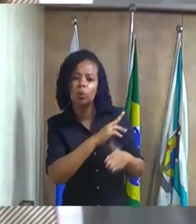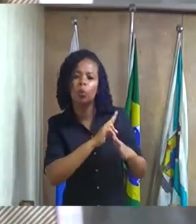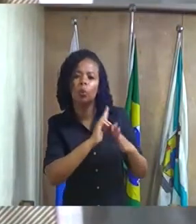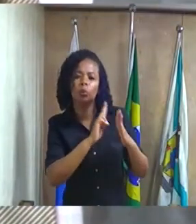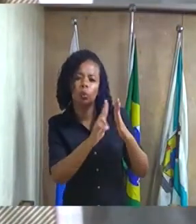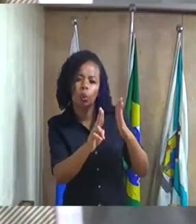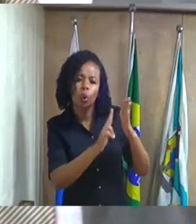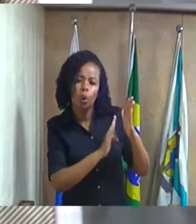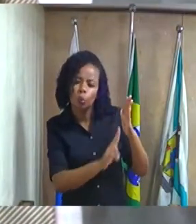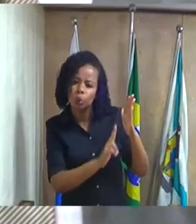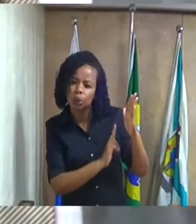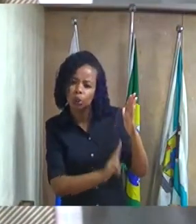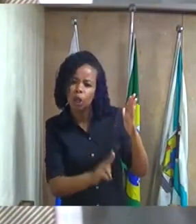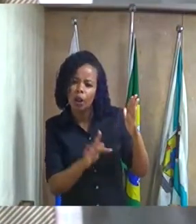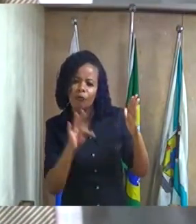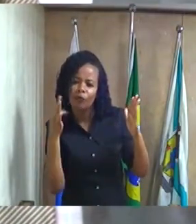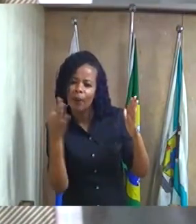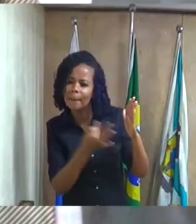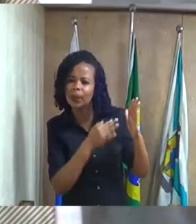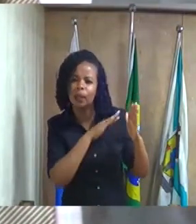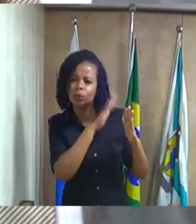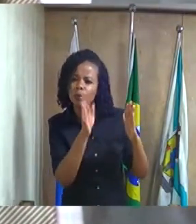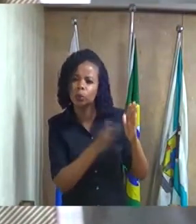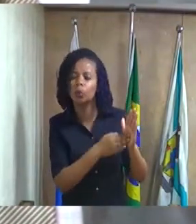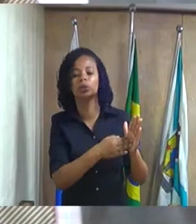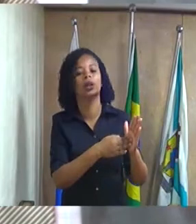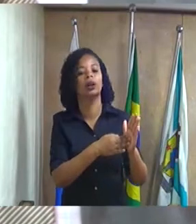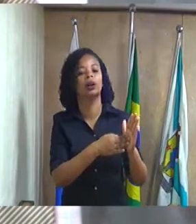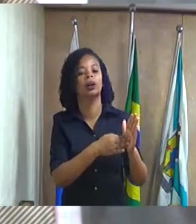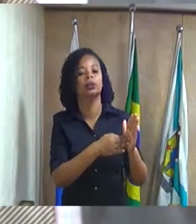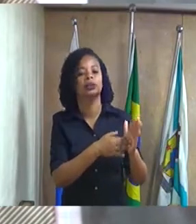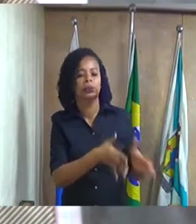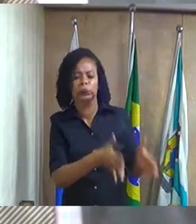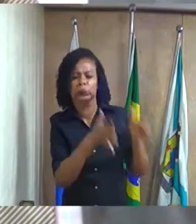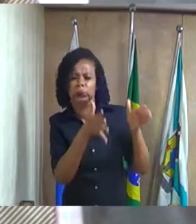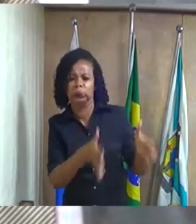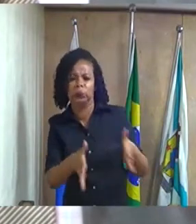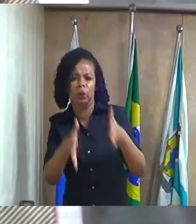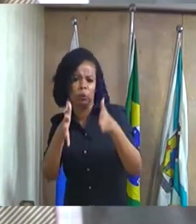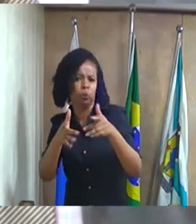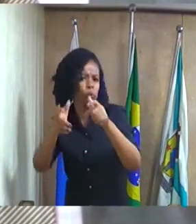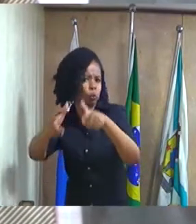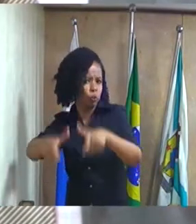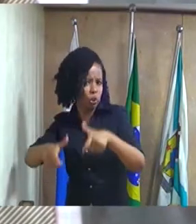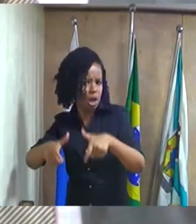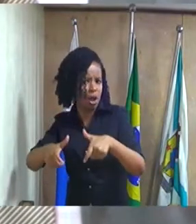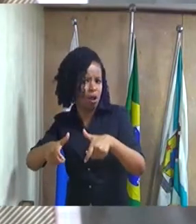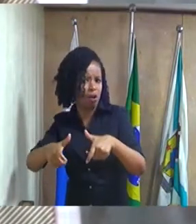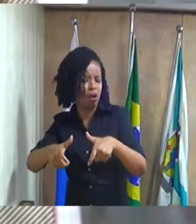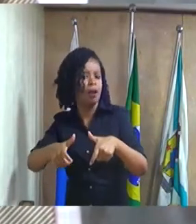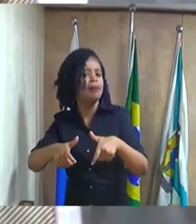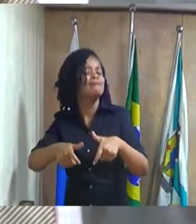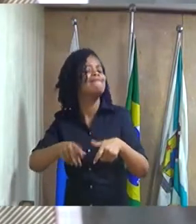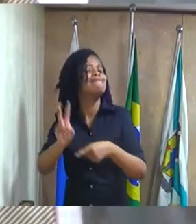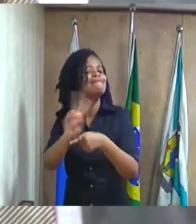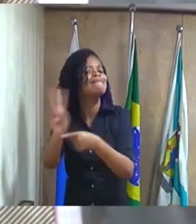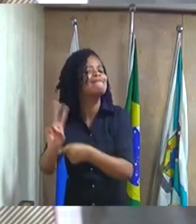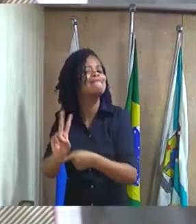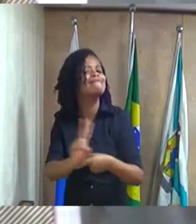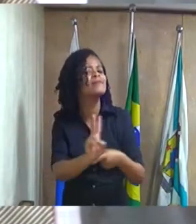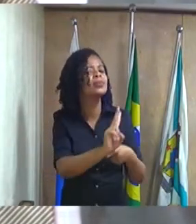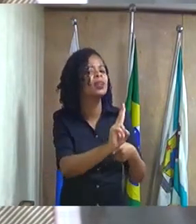todas as famílias que foram assentadas naquele condomínio naquele empreendimento e vou verificar